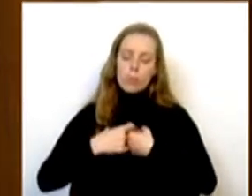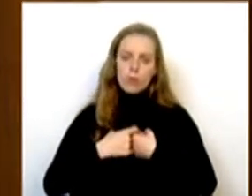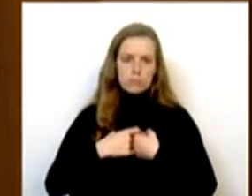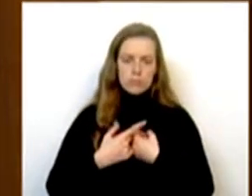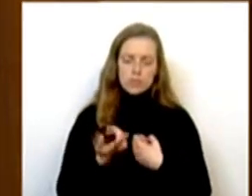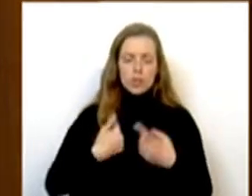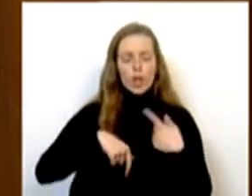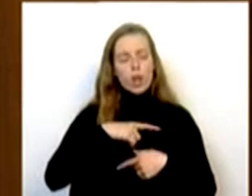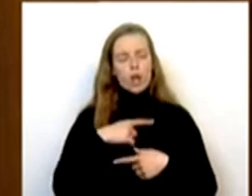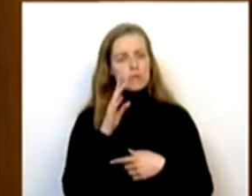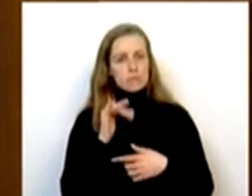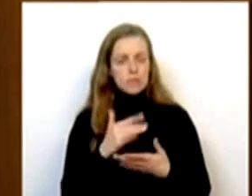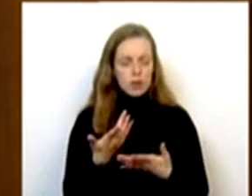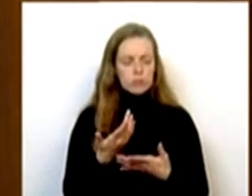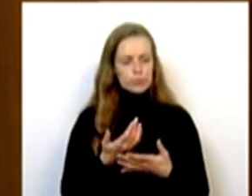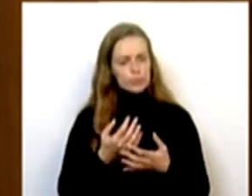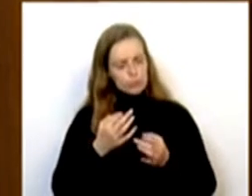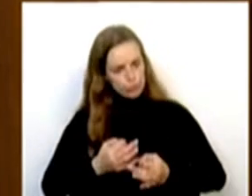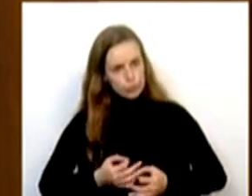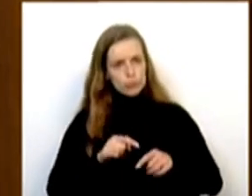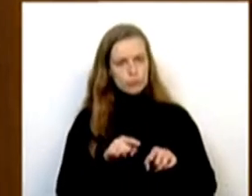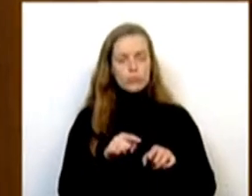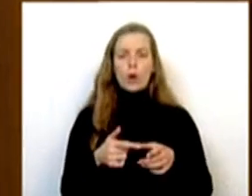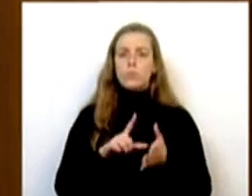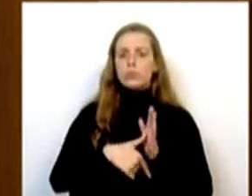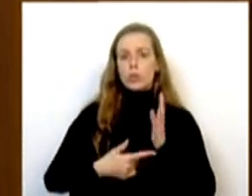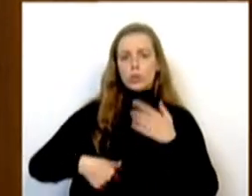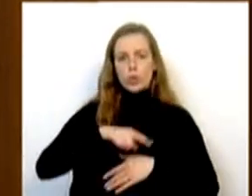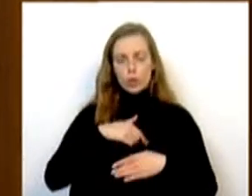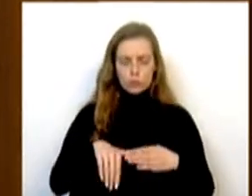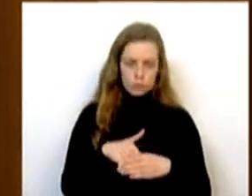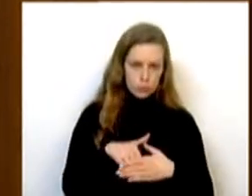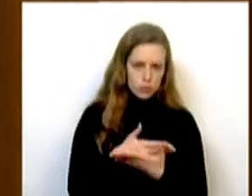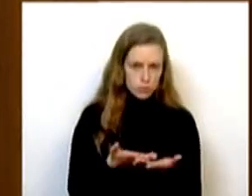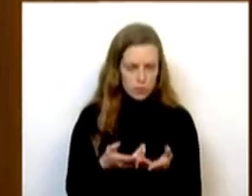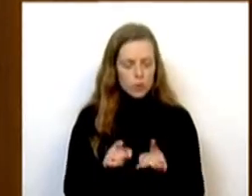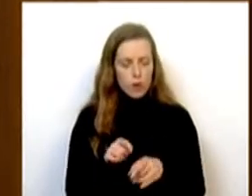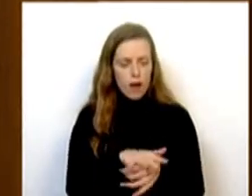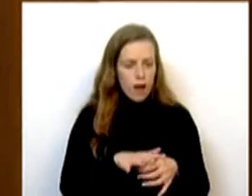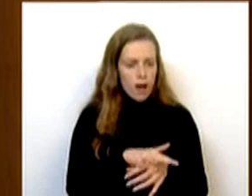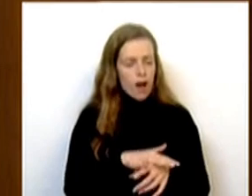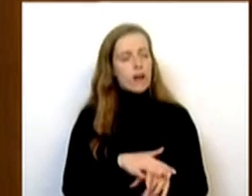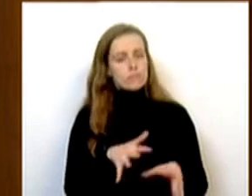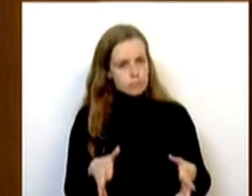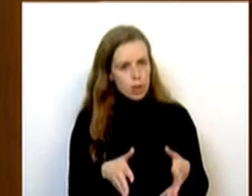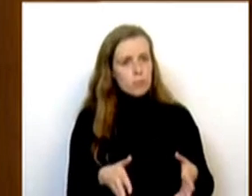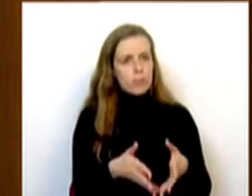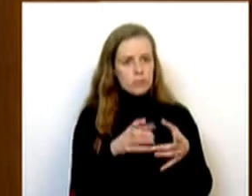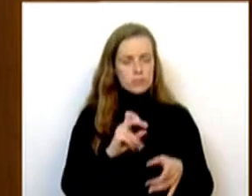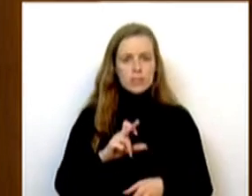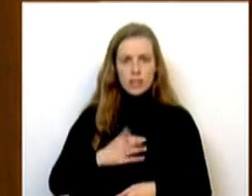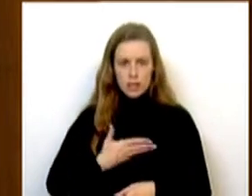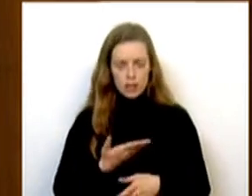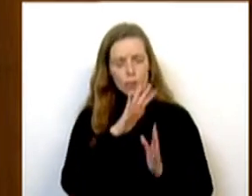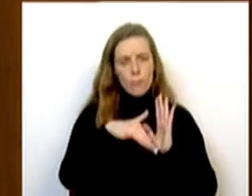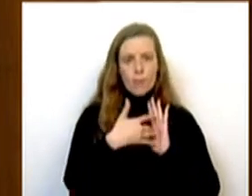garantir que os projetos nos quais participamos concorram para as áreas-chave identificadas nos relatórios CARB para o Plano